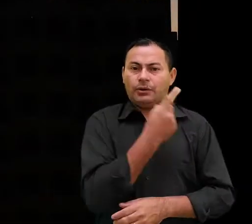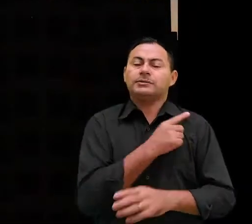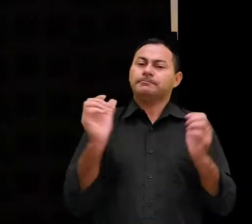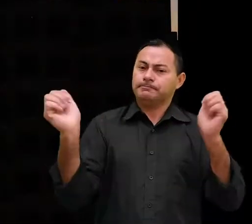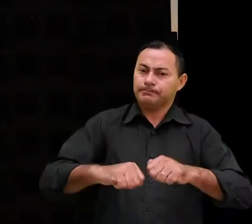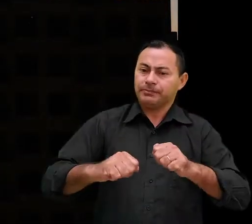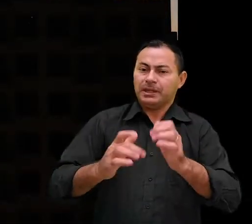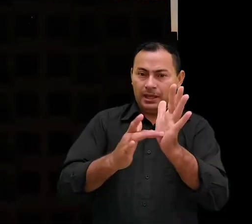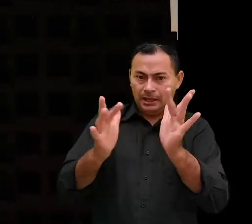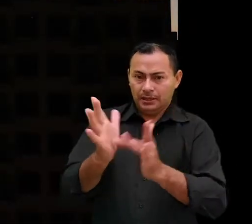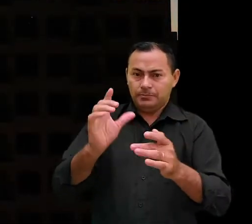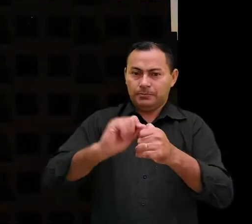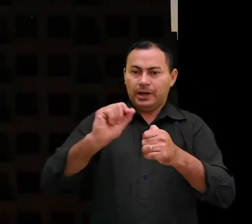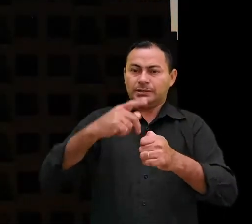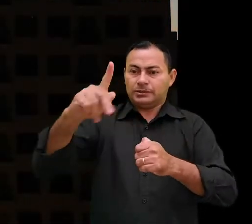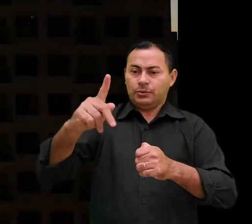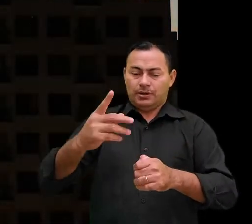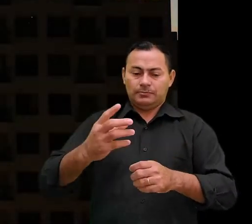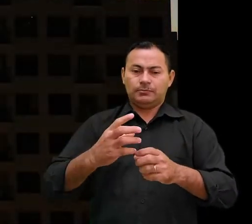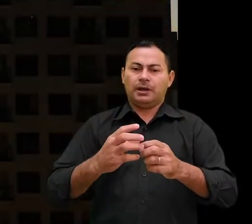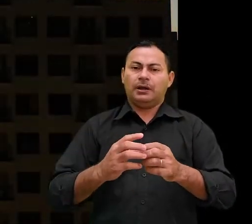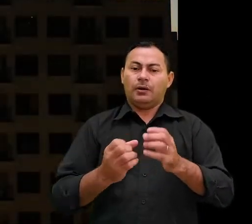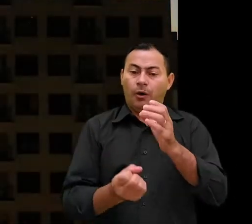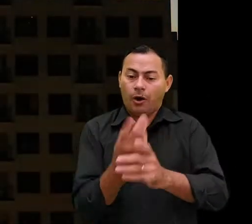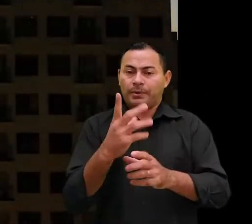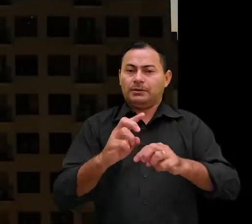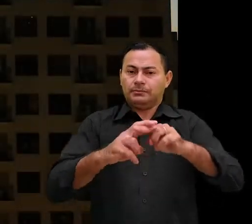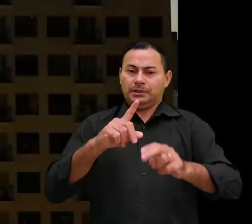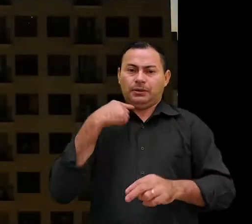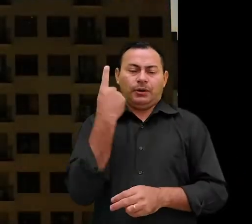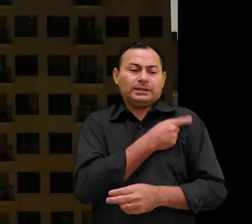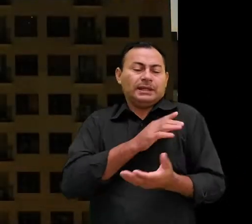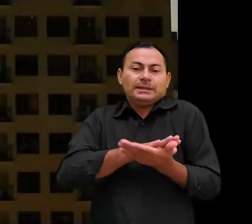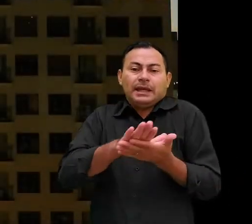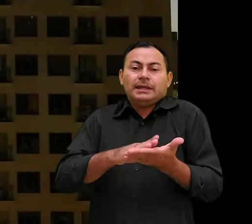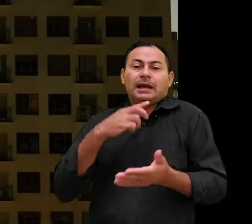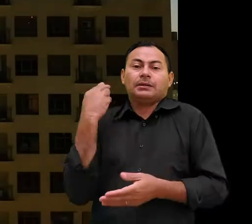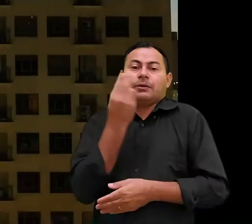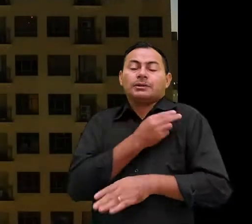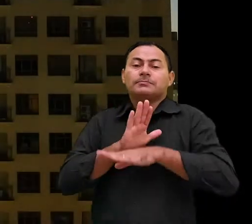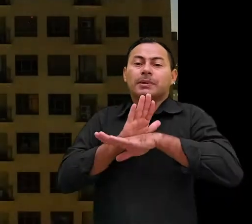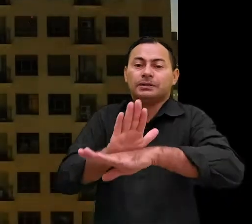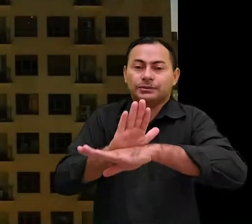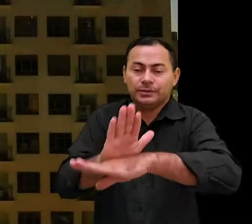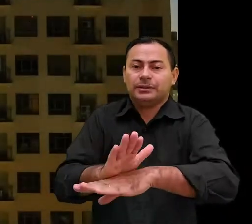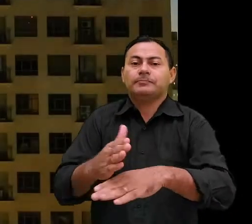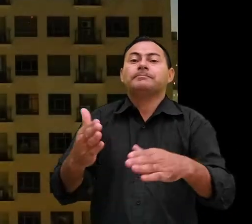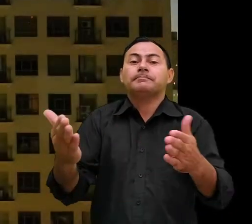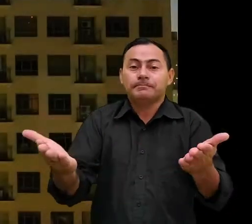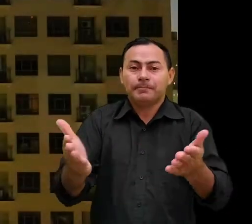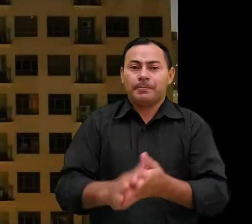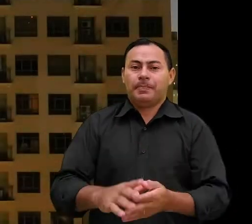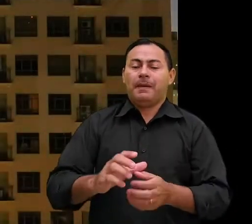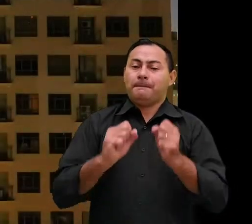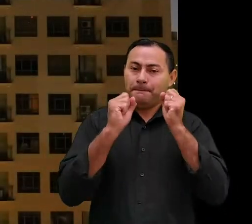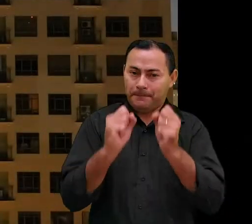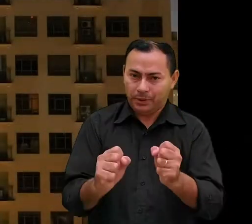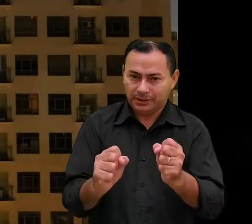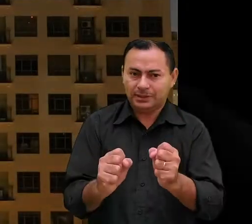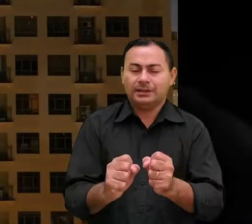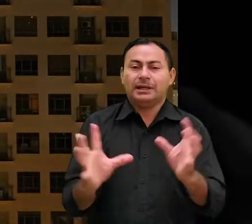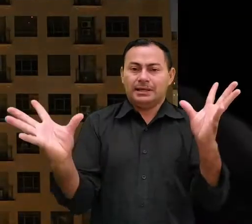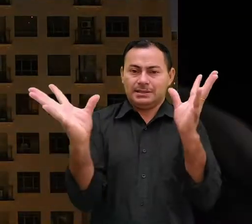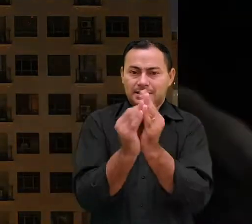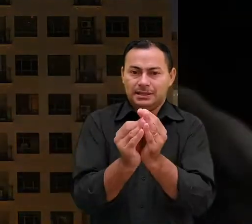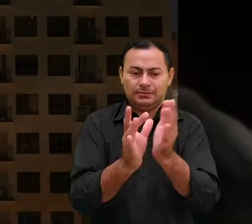nós possibilita que Ele faça a sua obra através de nós, sem a nossa ajuda. Esta poderia